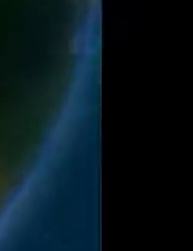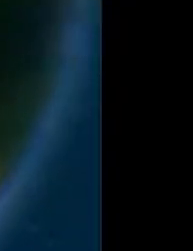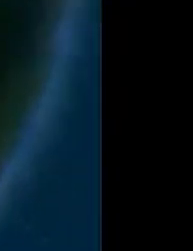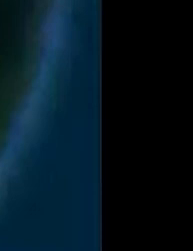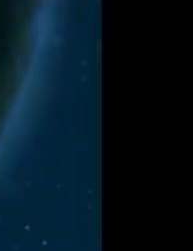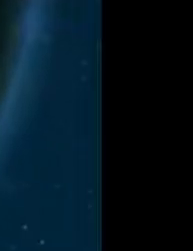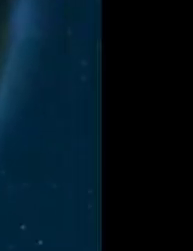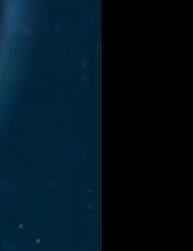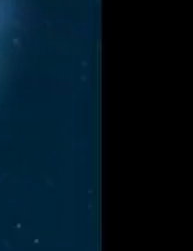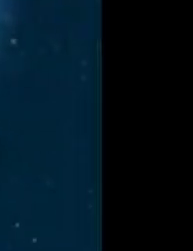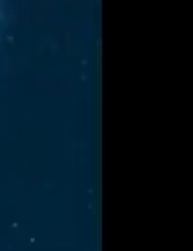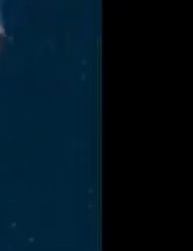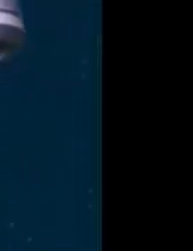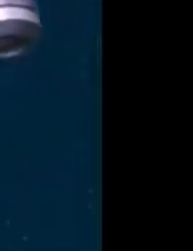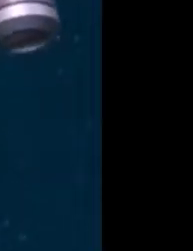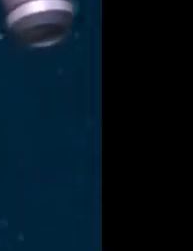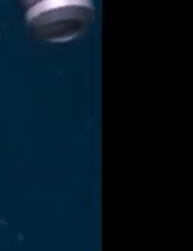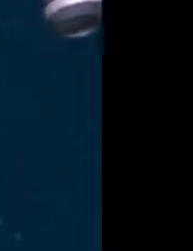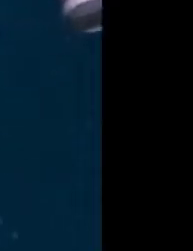Música Música